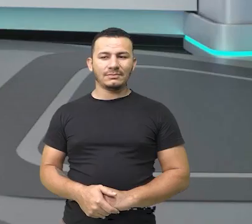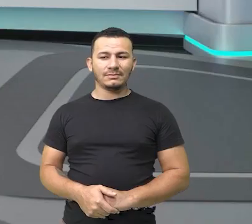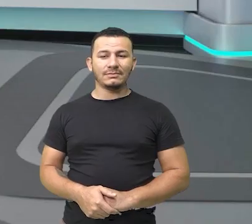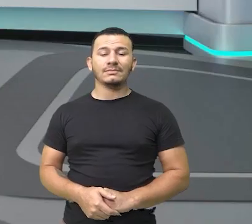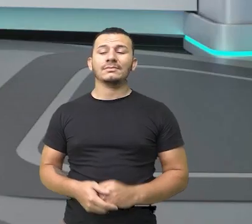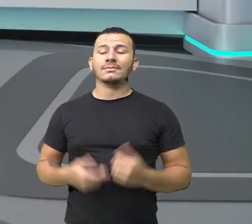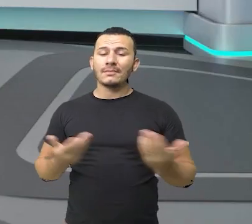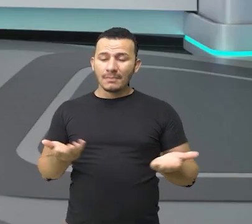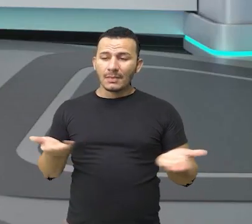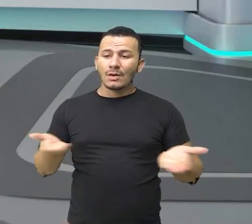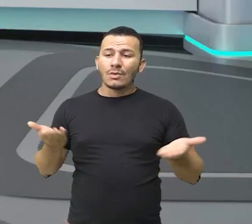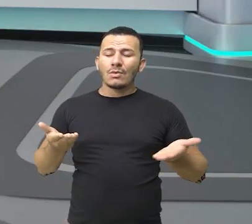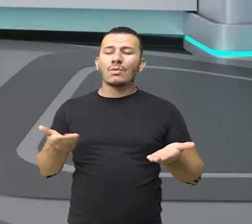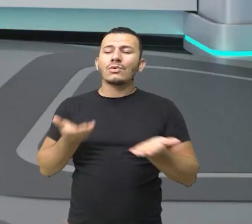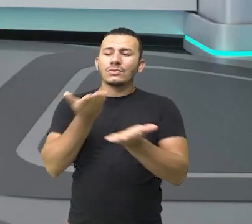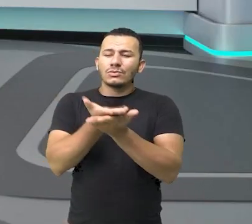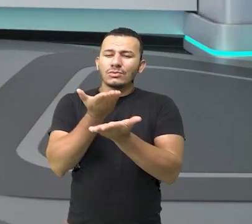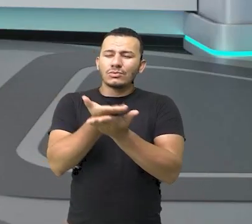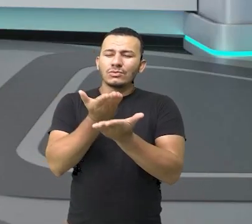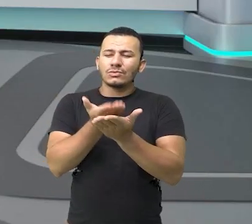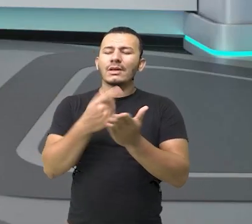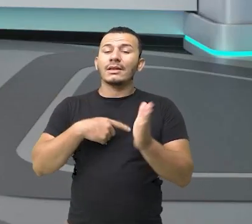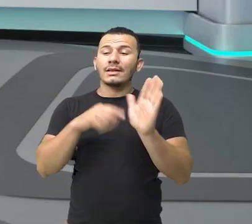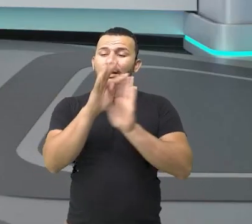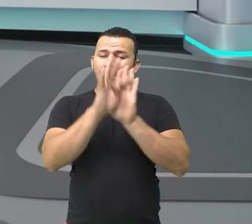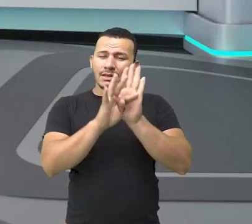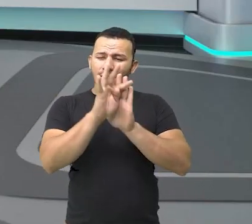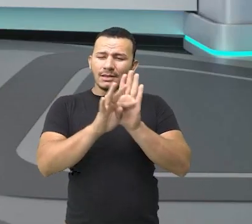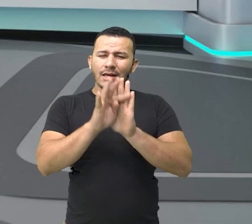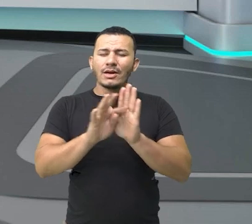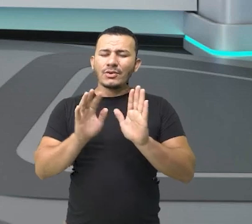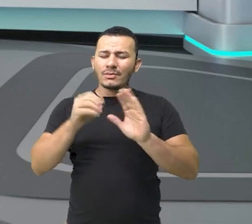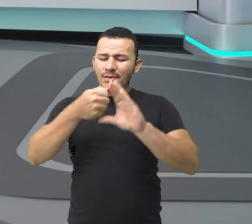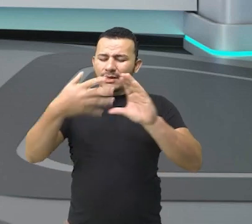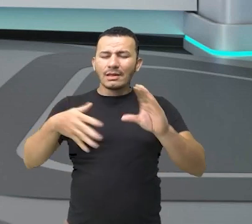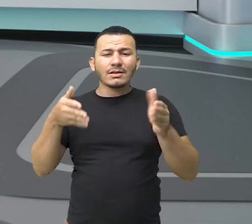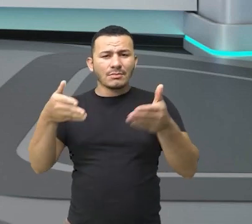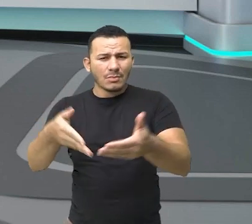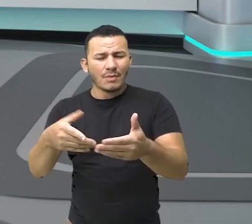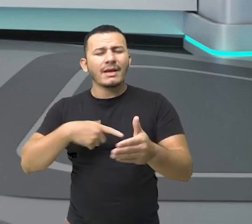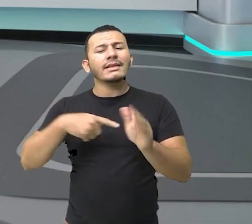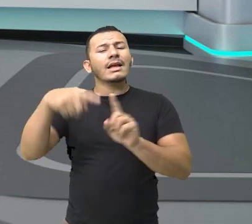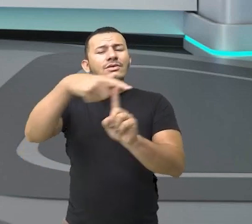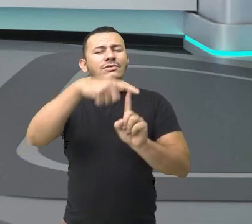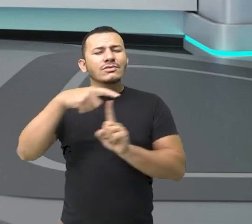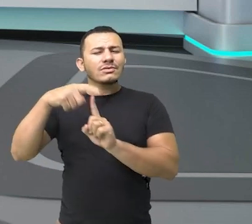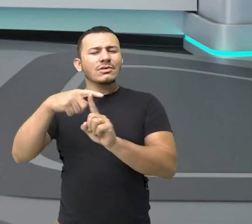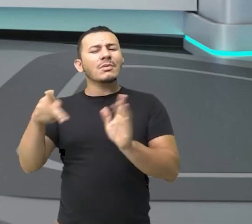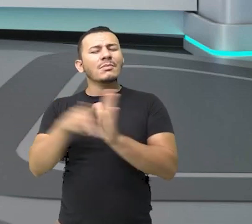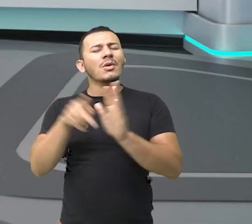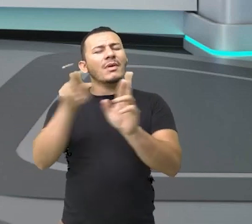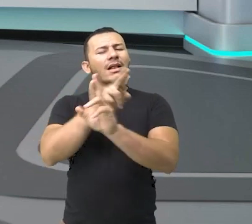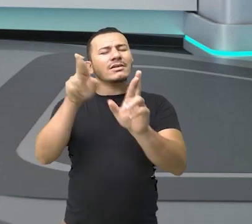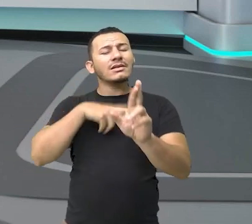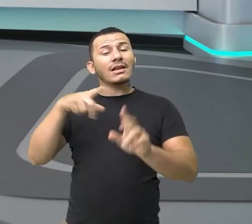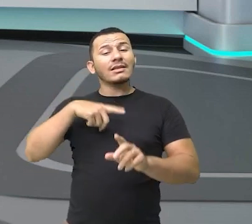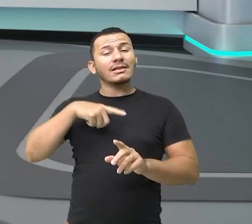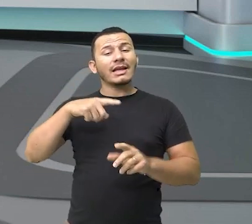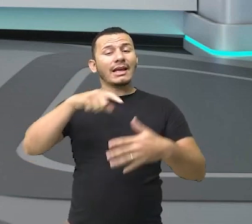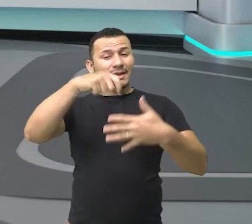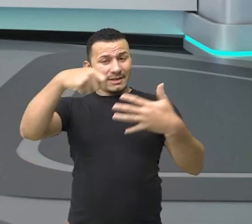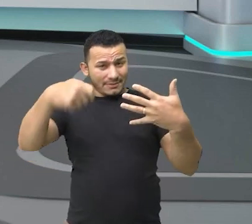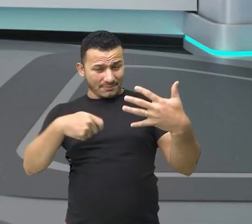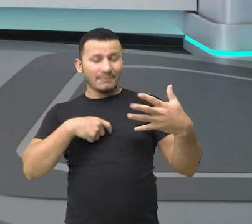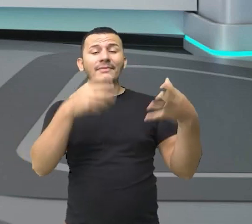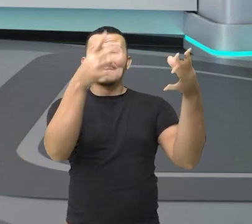Hoje vamos estudar textos que possuem características bem específicas, tipologias que são relacionadas, seja, denominadas como